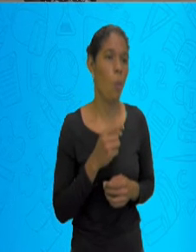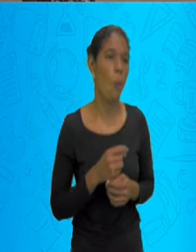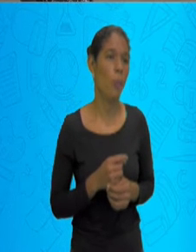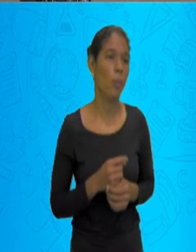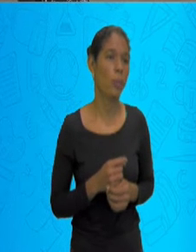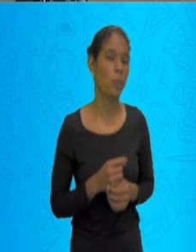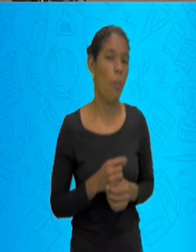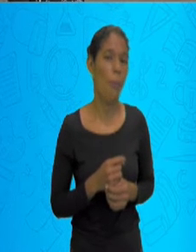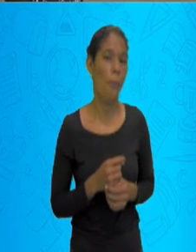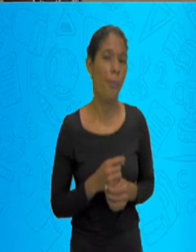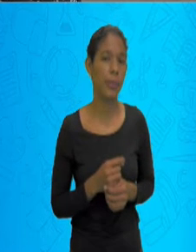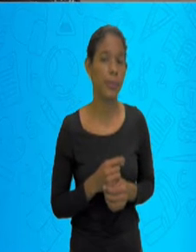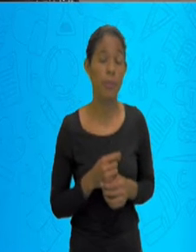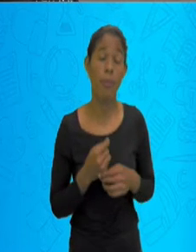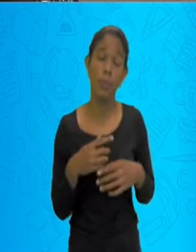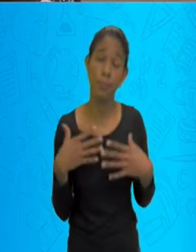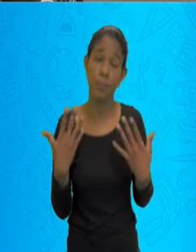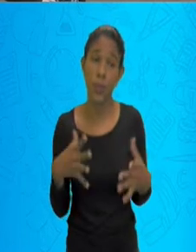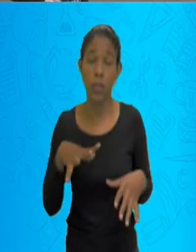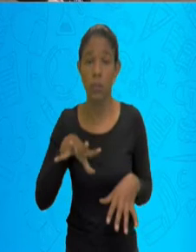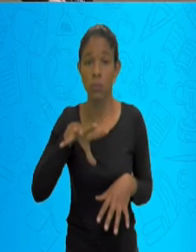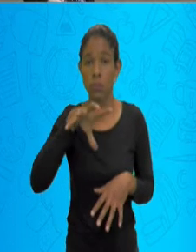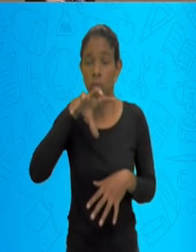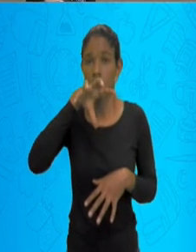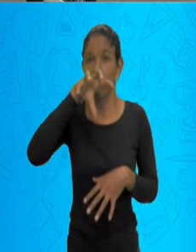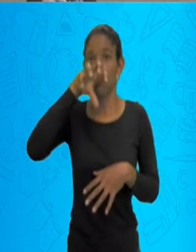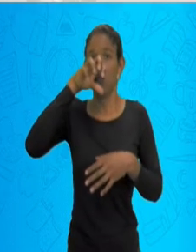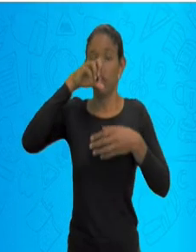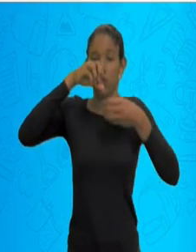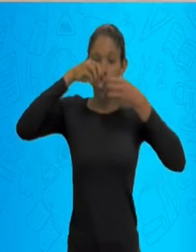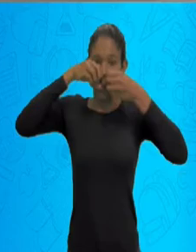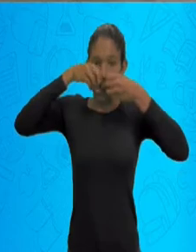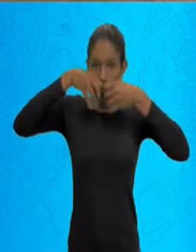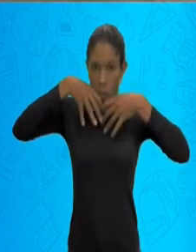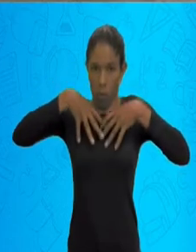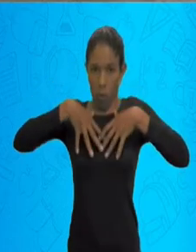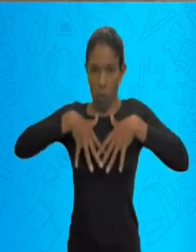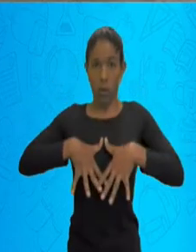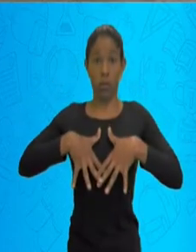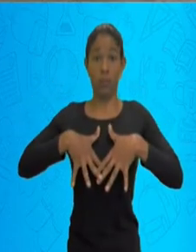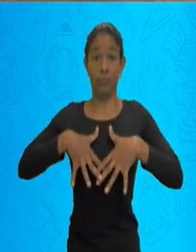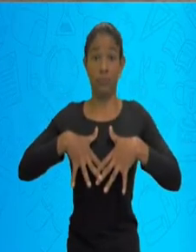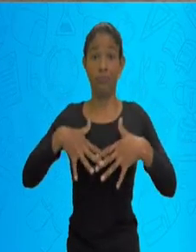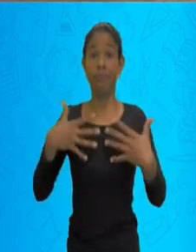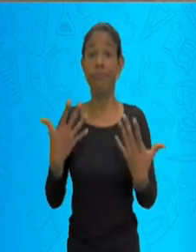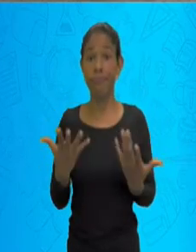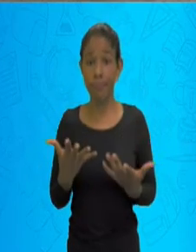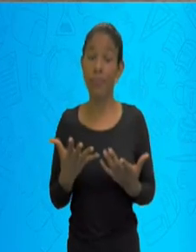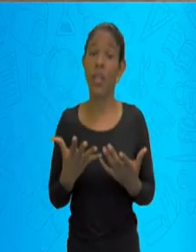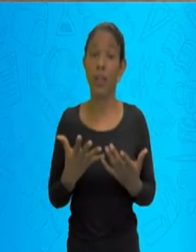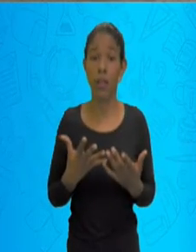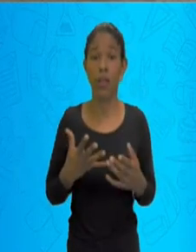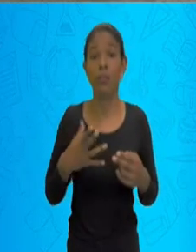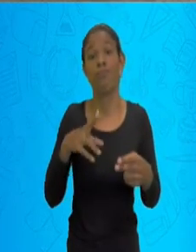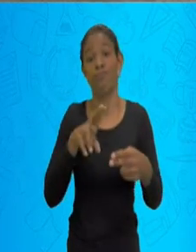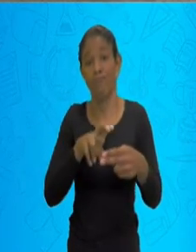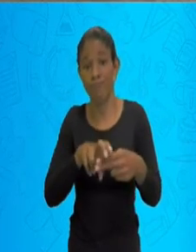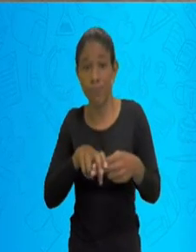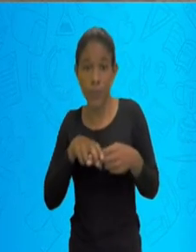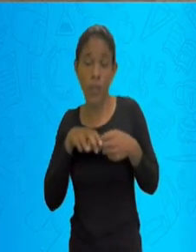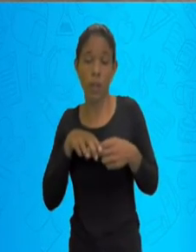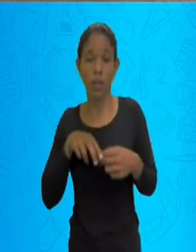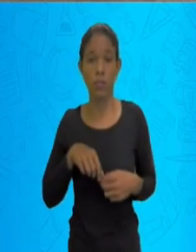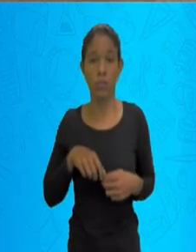no organismo de uma maneira que a gente, inesperada, isso também pode vir a causar o nosso